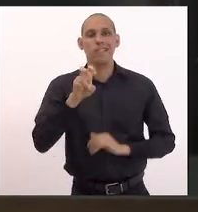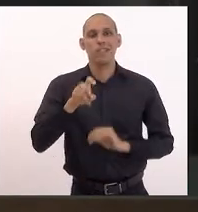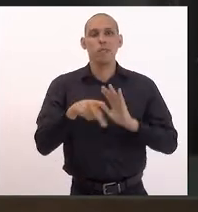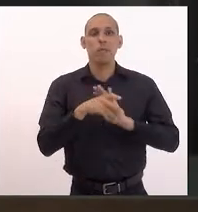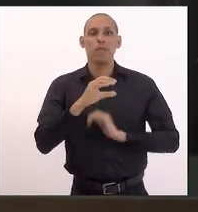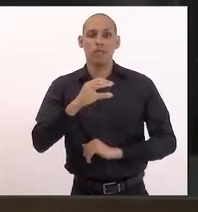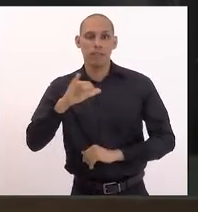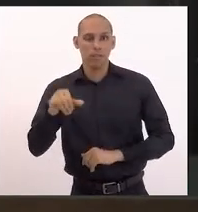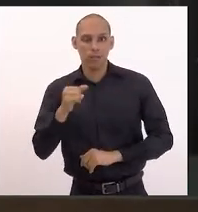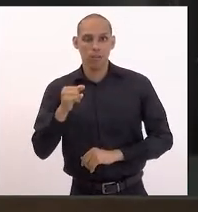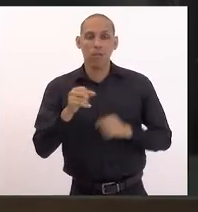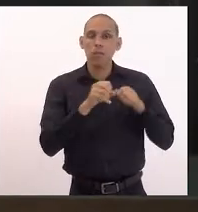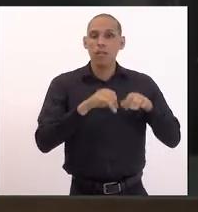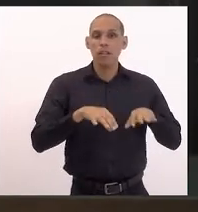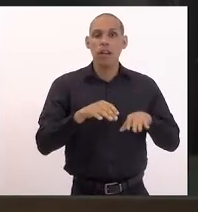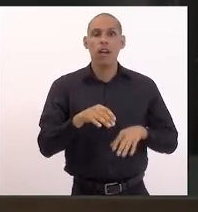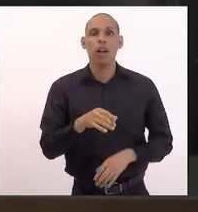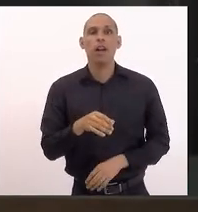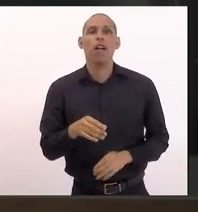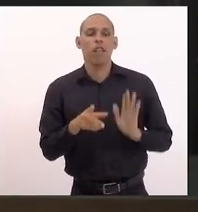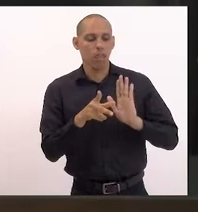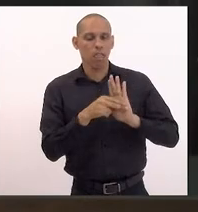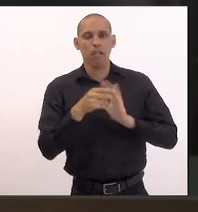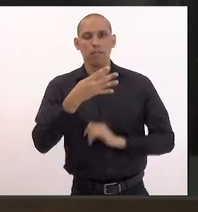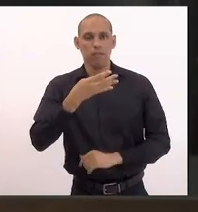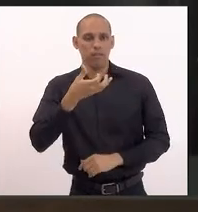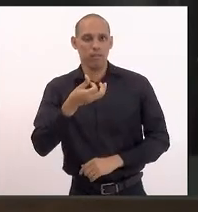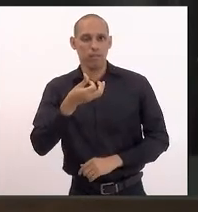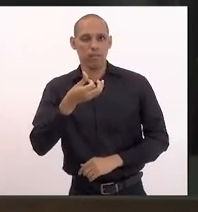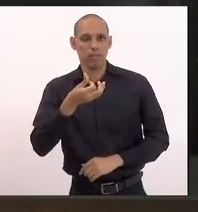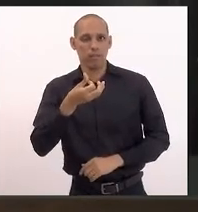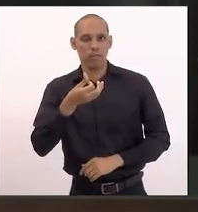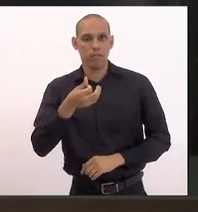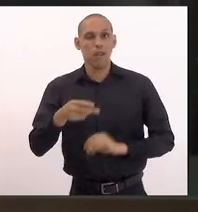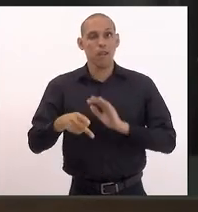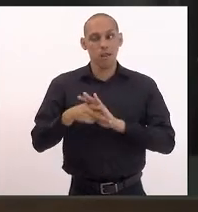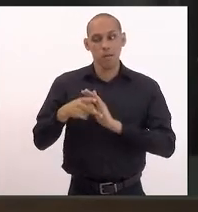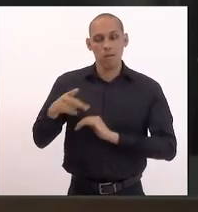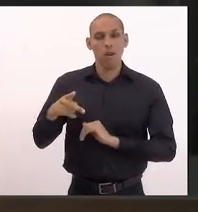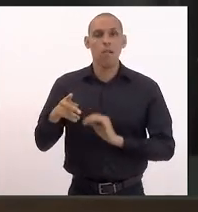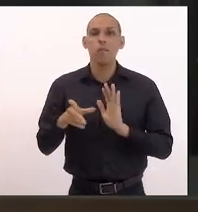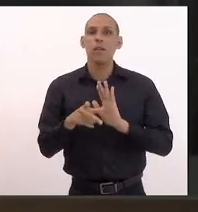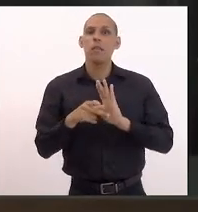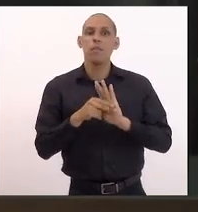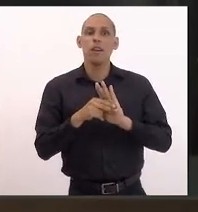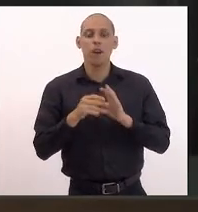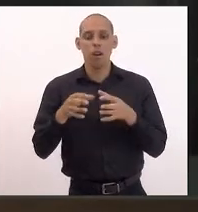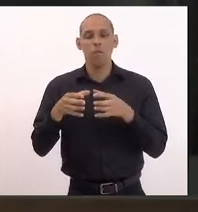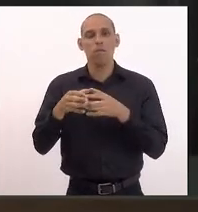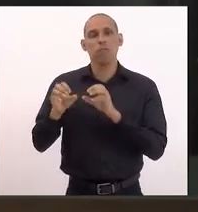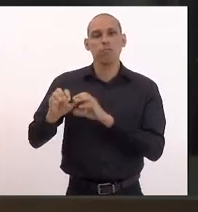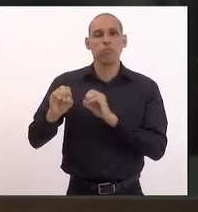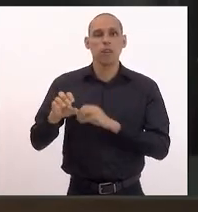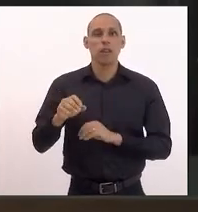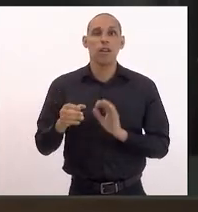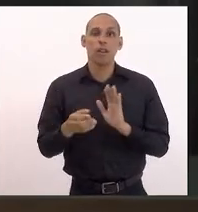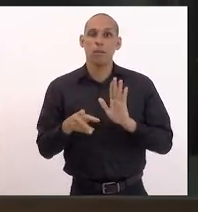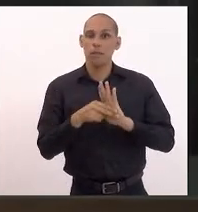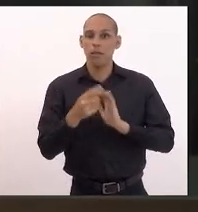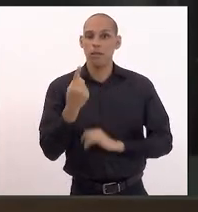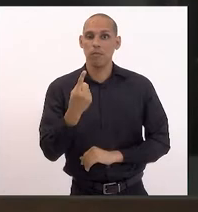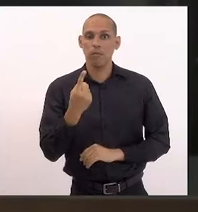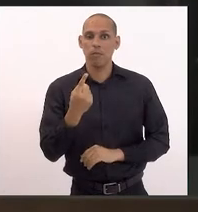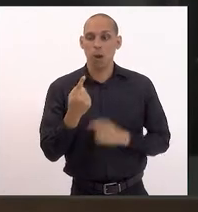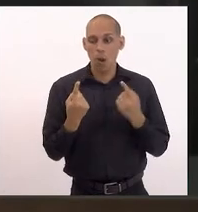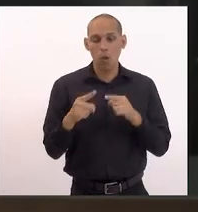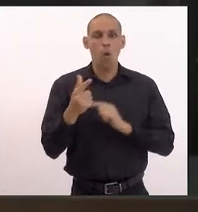Prejudicada a emenda 46 pela emenda 1 da Comissão de Educação. Contrário às demais